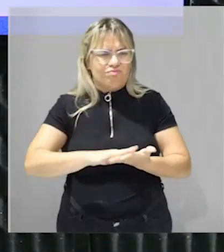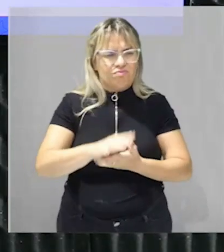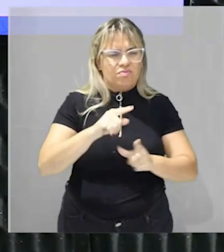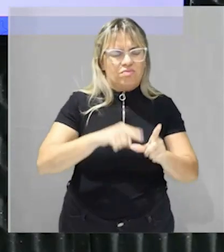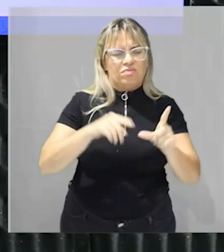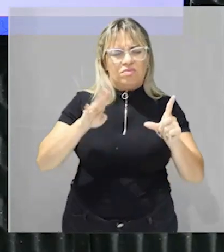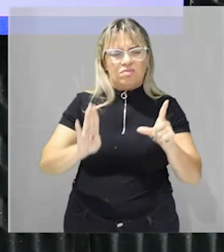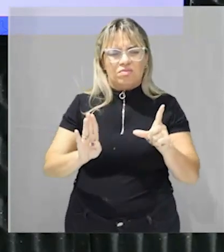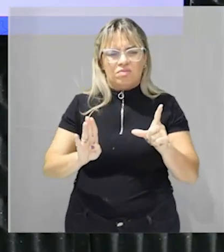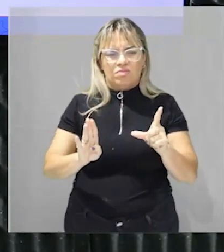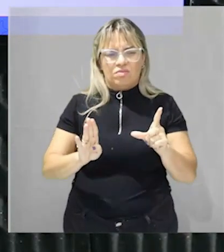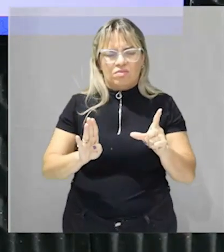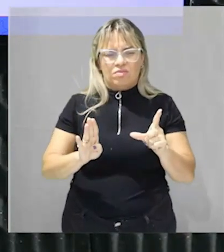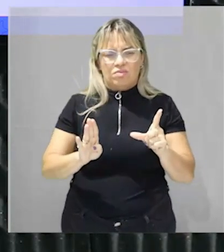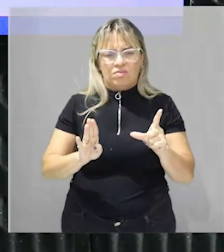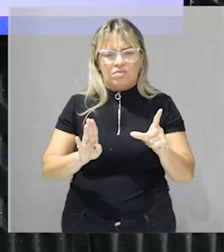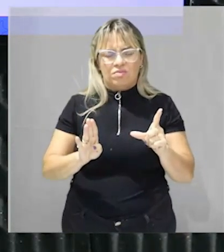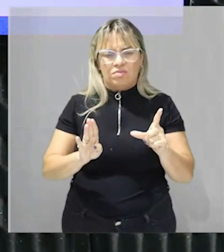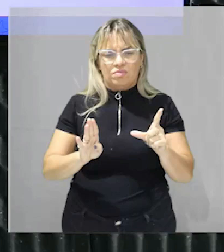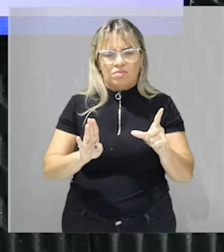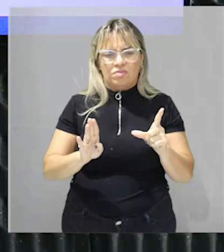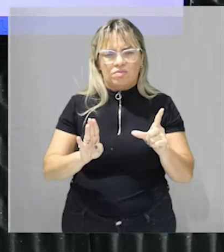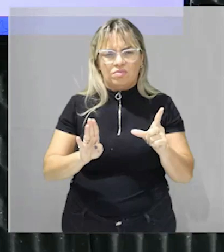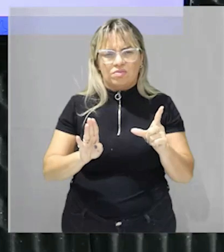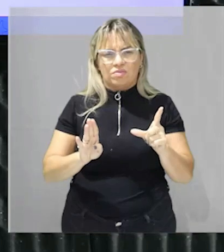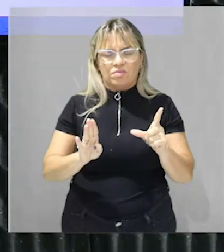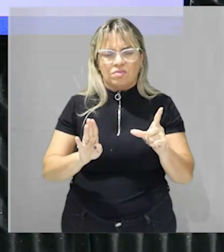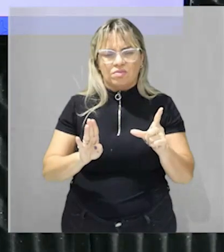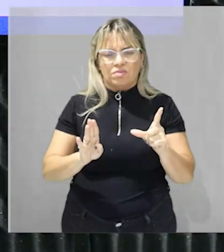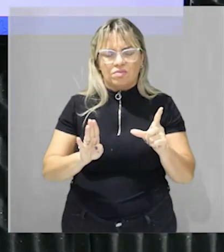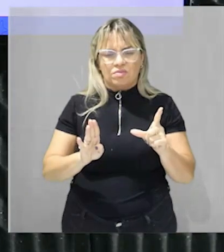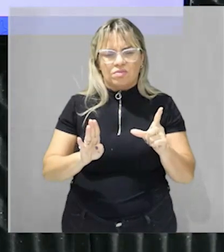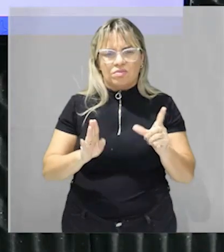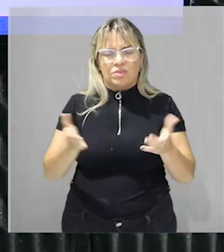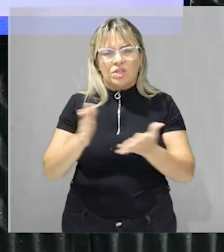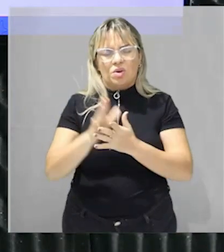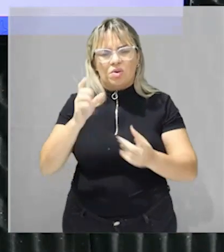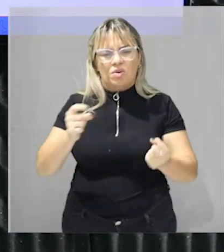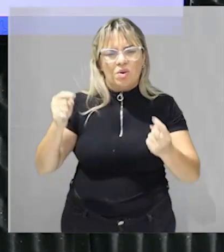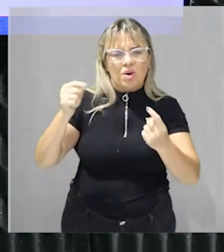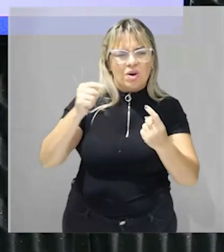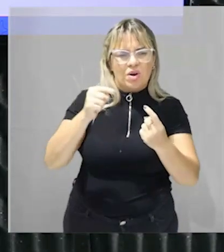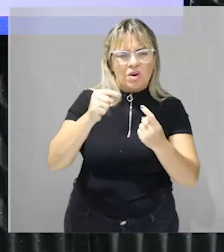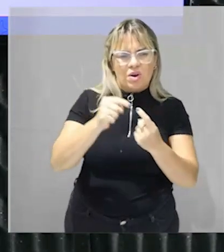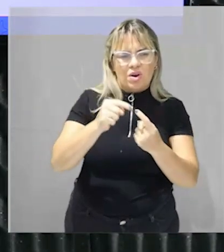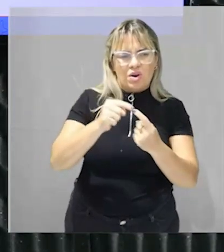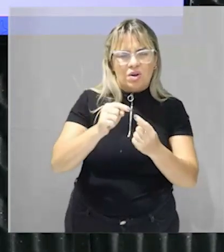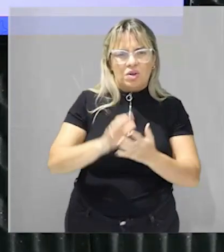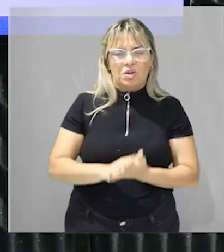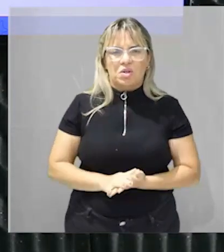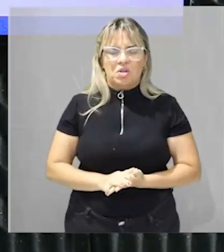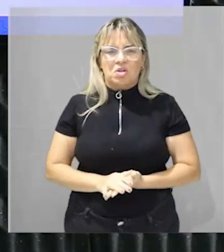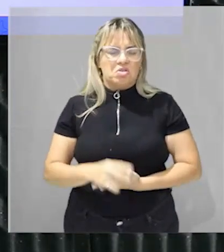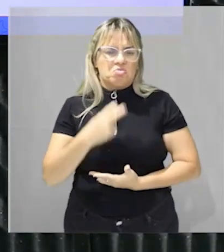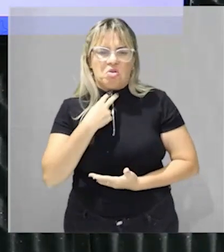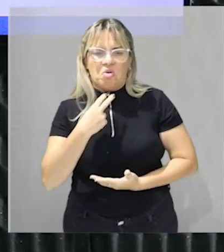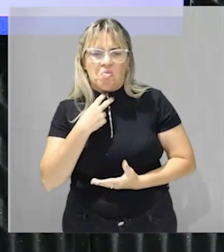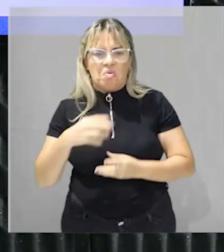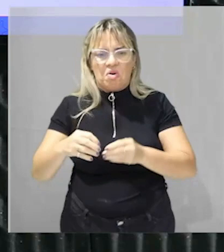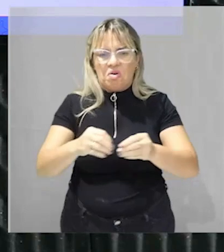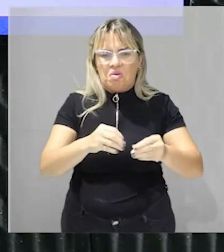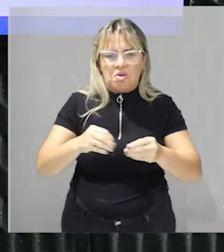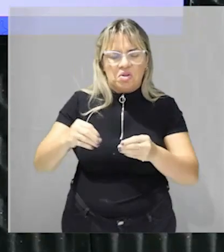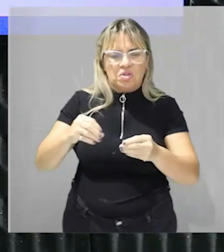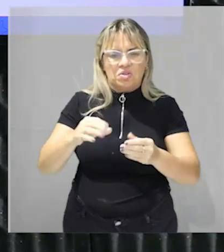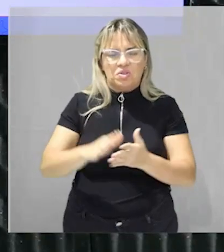agrária propõe ressaltar a inviabilidade da produção latifundiária esse objetivo dela também não é galera a reforma